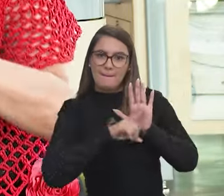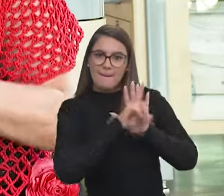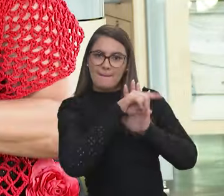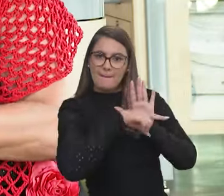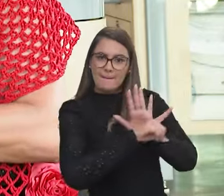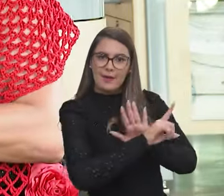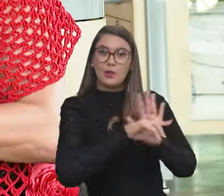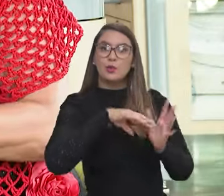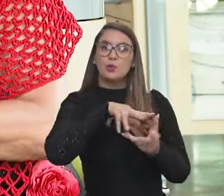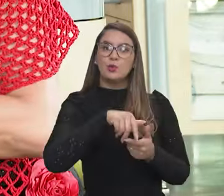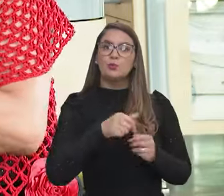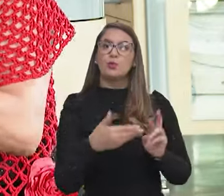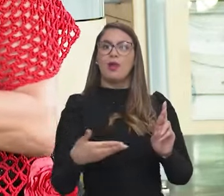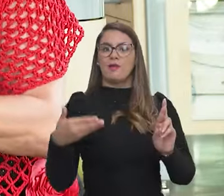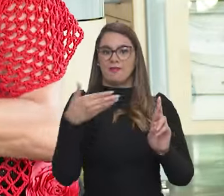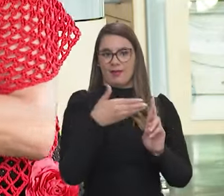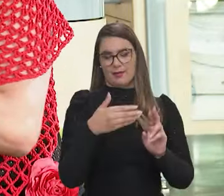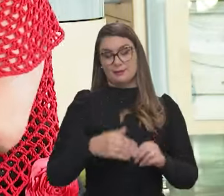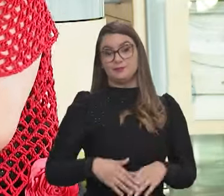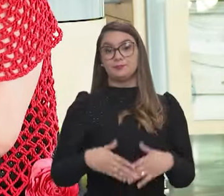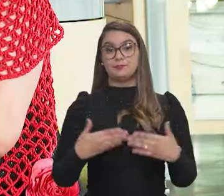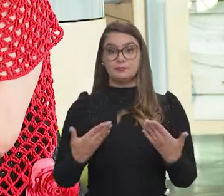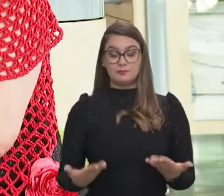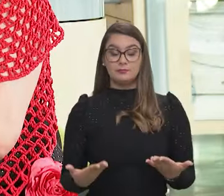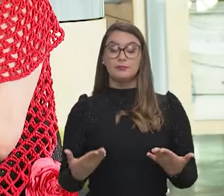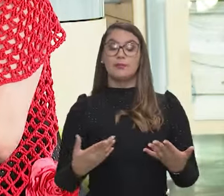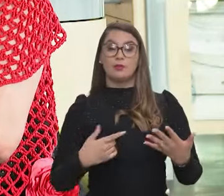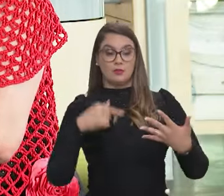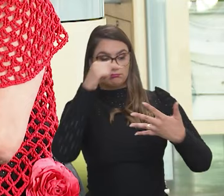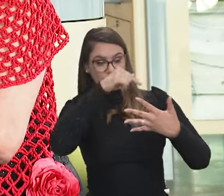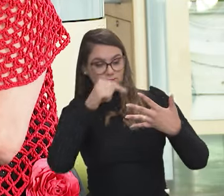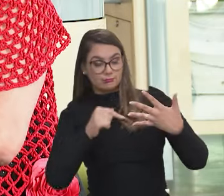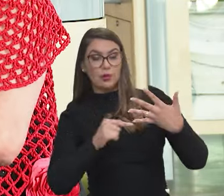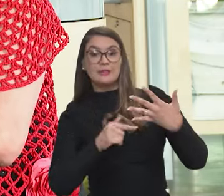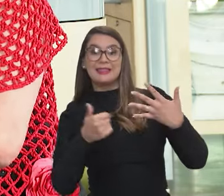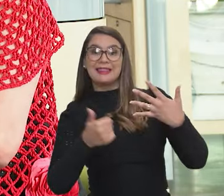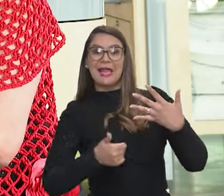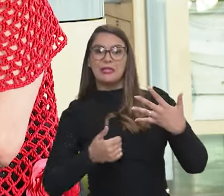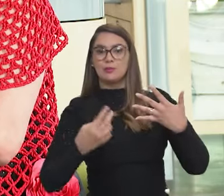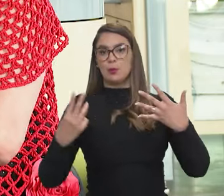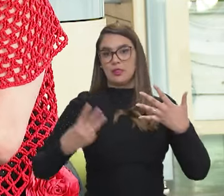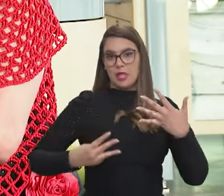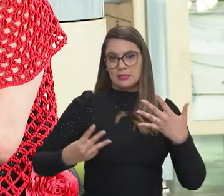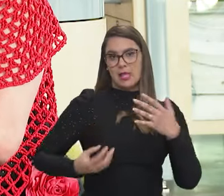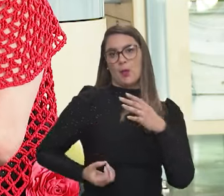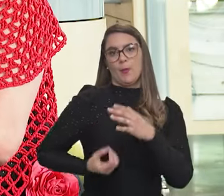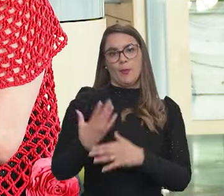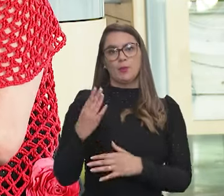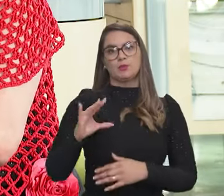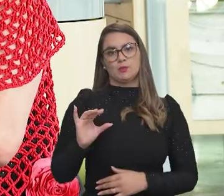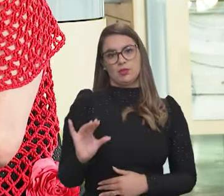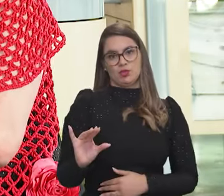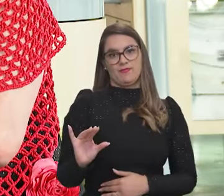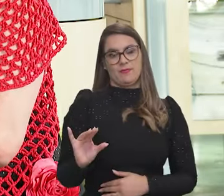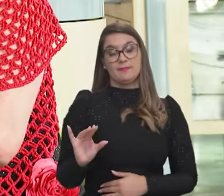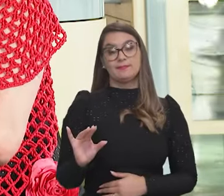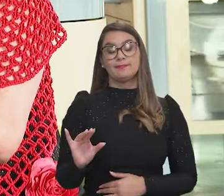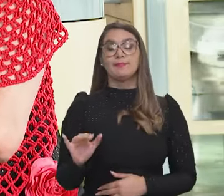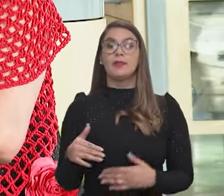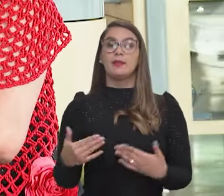o mundo tem como referência. Então, nós somos o décimo terceiro país do mundo em produção científica.